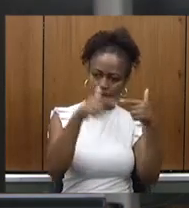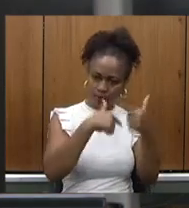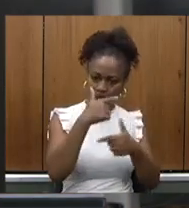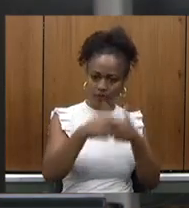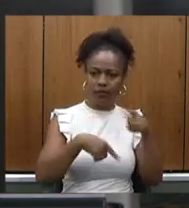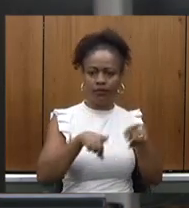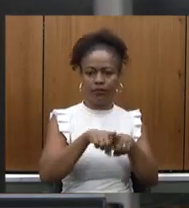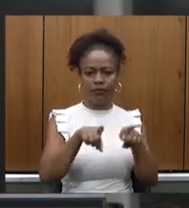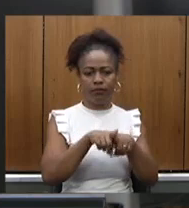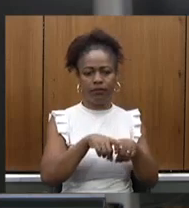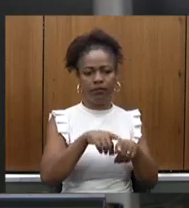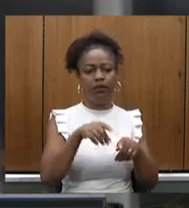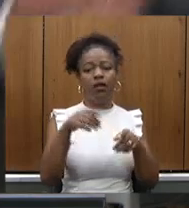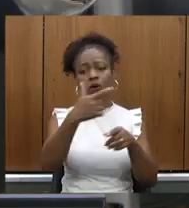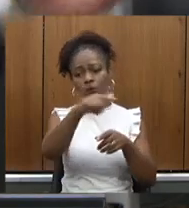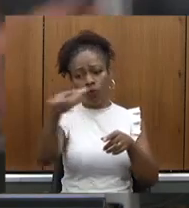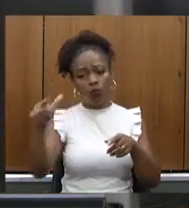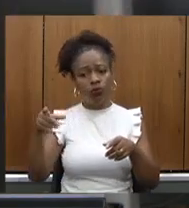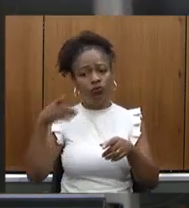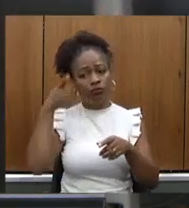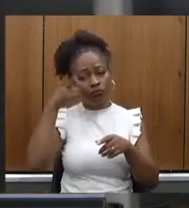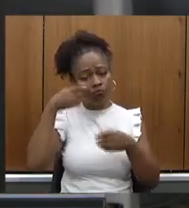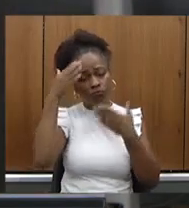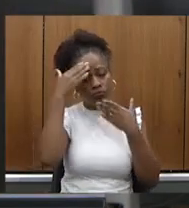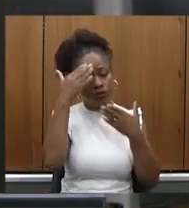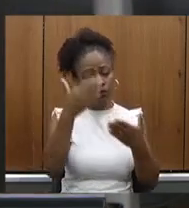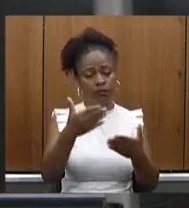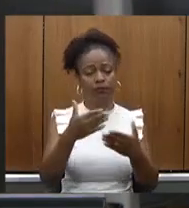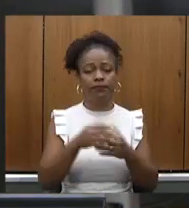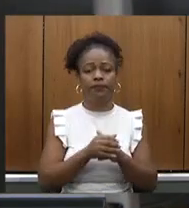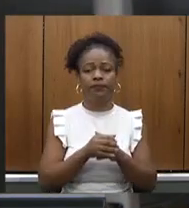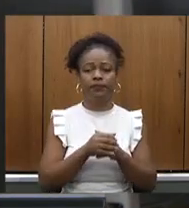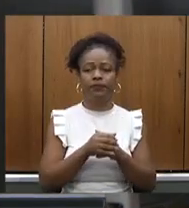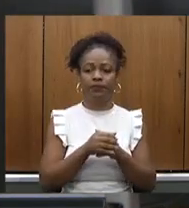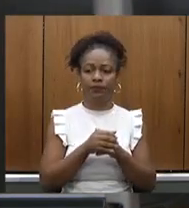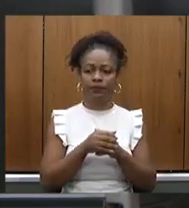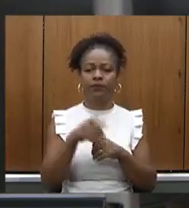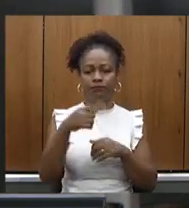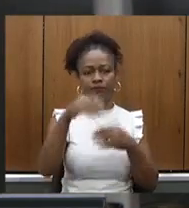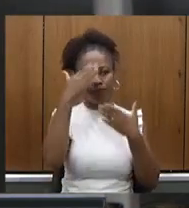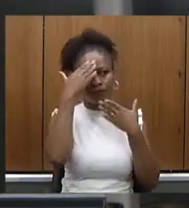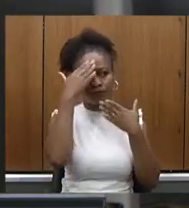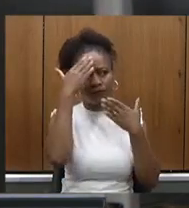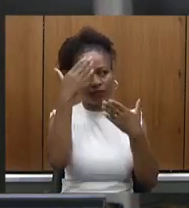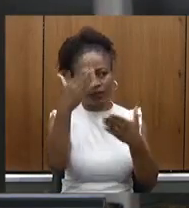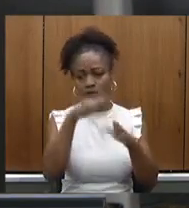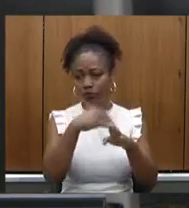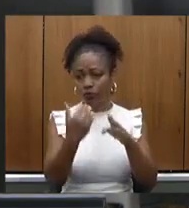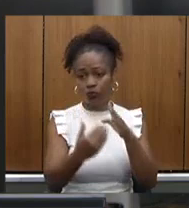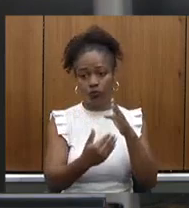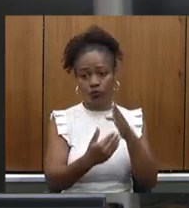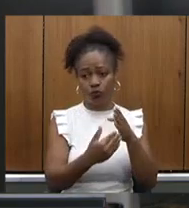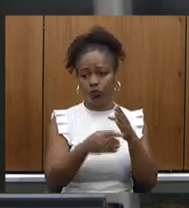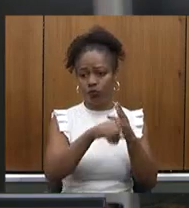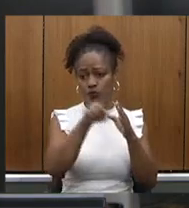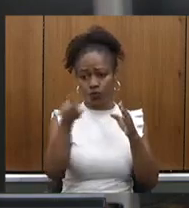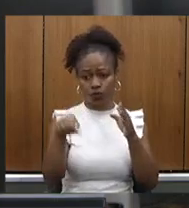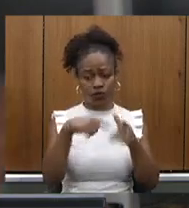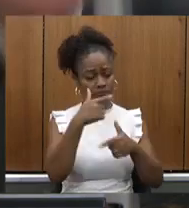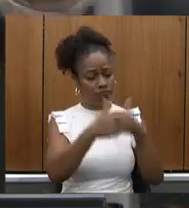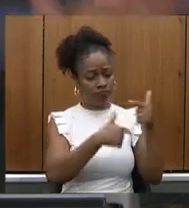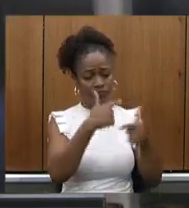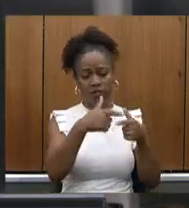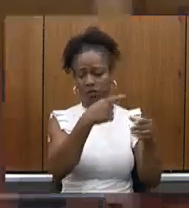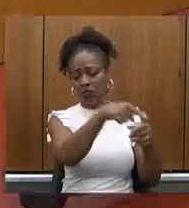deputados muito obrigado e que Deus abençoe secretário fica aqui a nossa gratidão por tudo que tem feito para a nossa